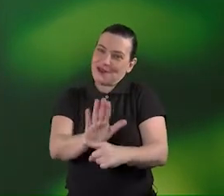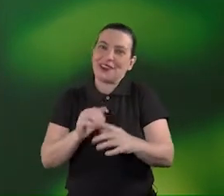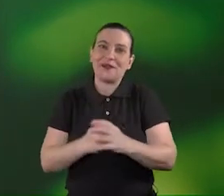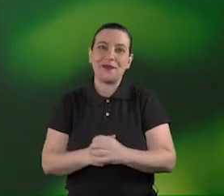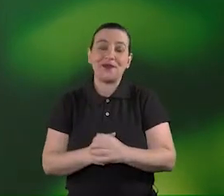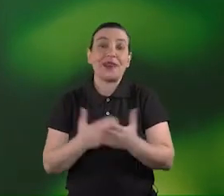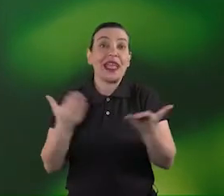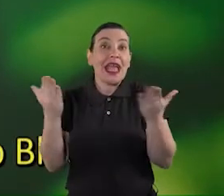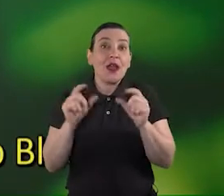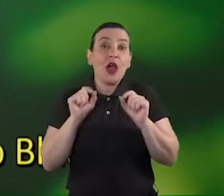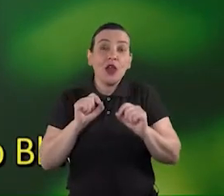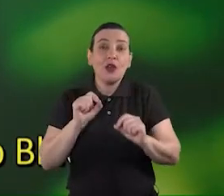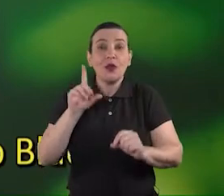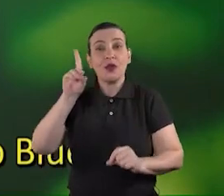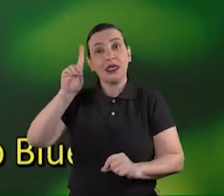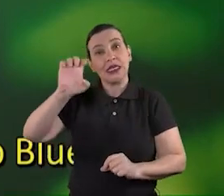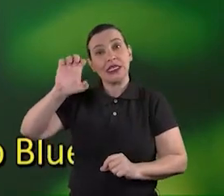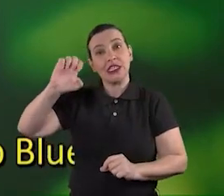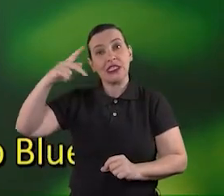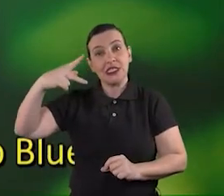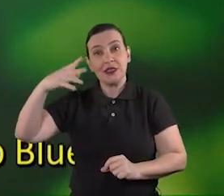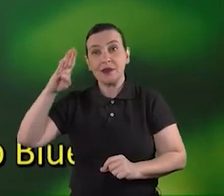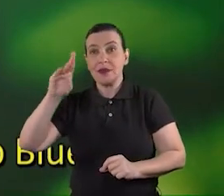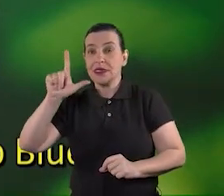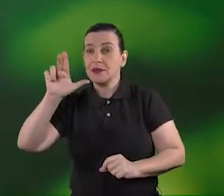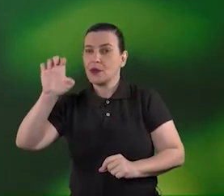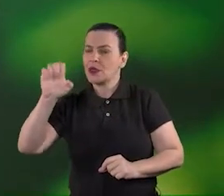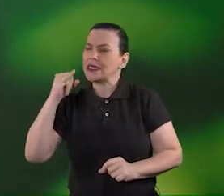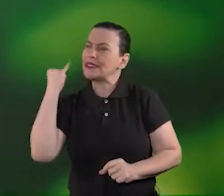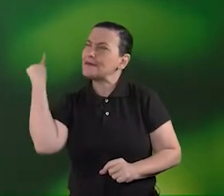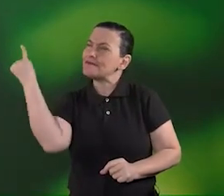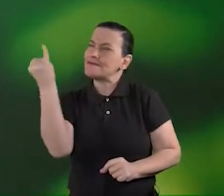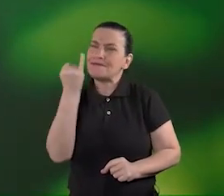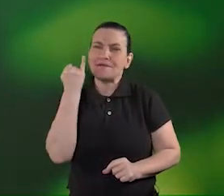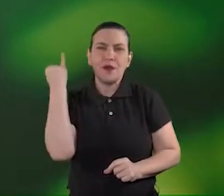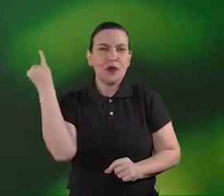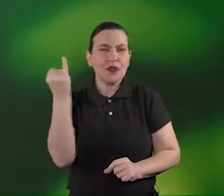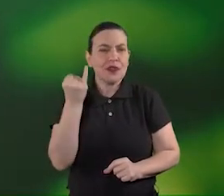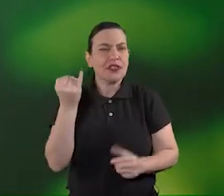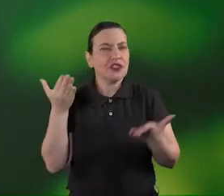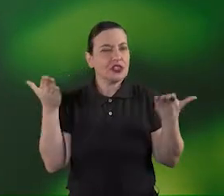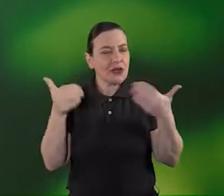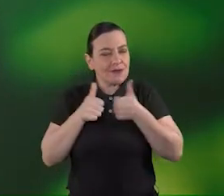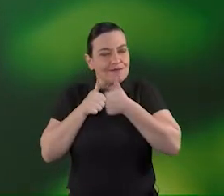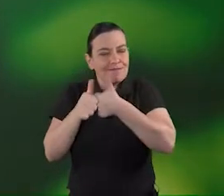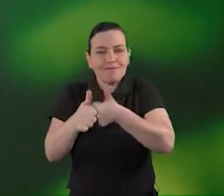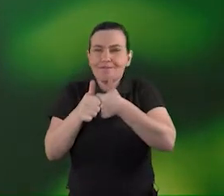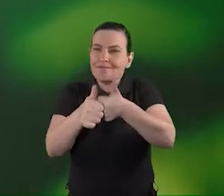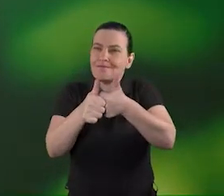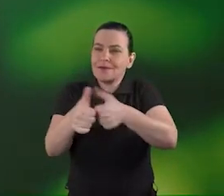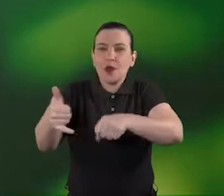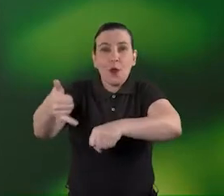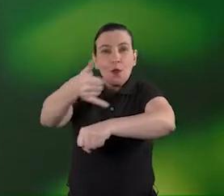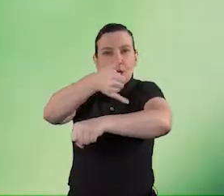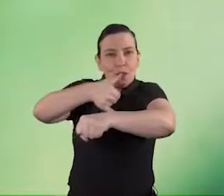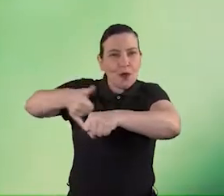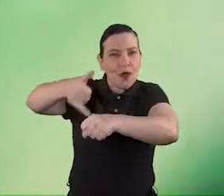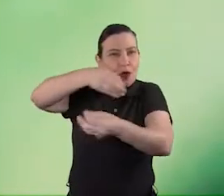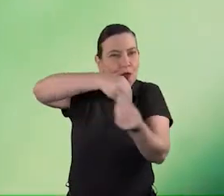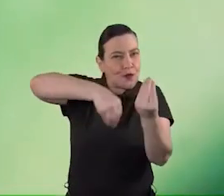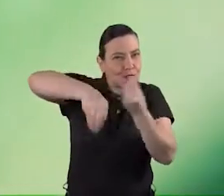como mix diplo é fundamental para nossos produtos diplo vamos olhar mais de perto como o óleo foi misturado